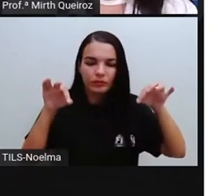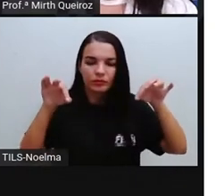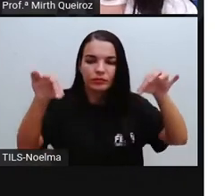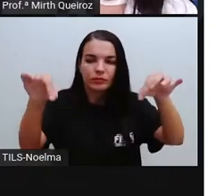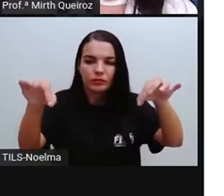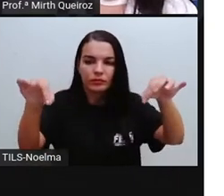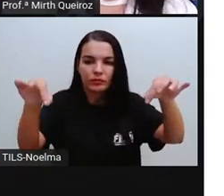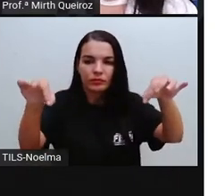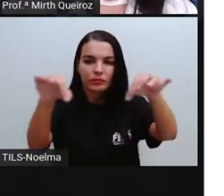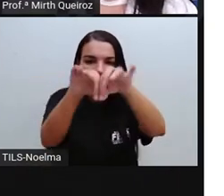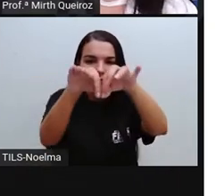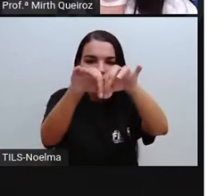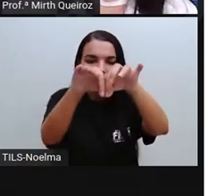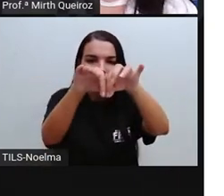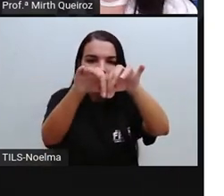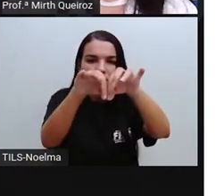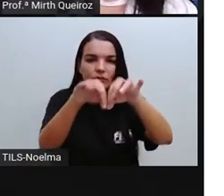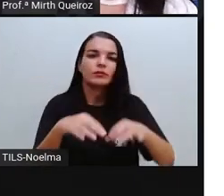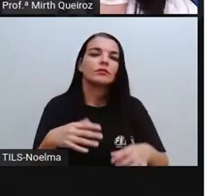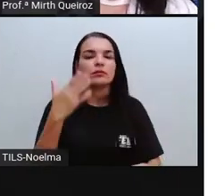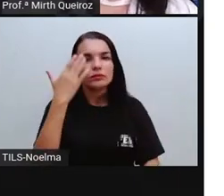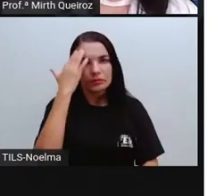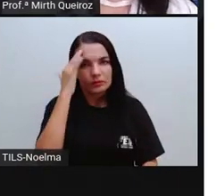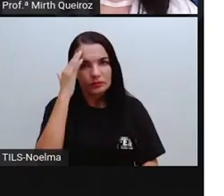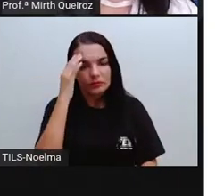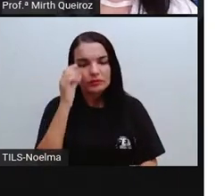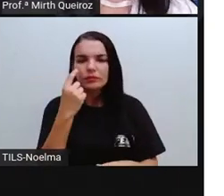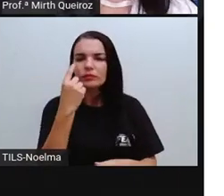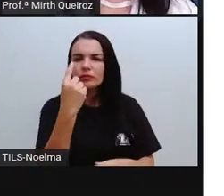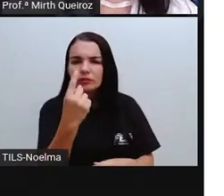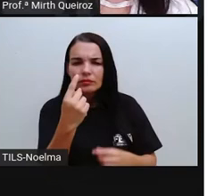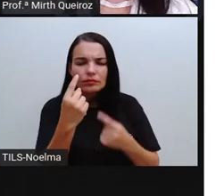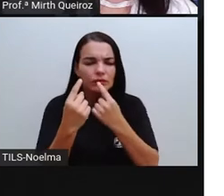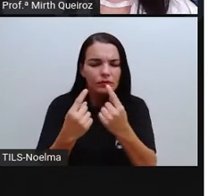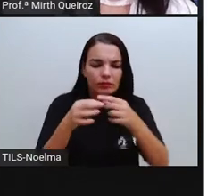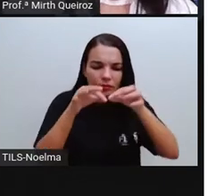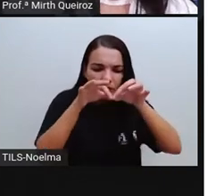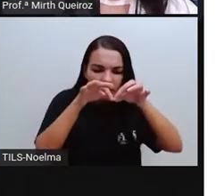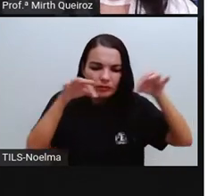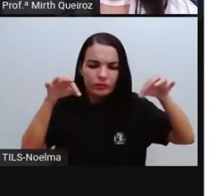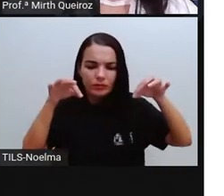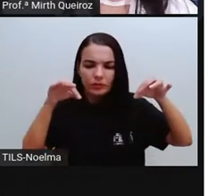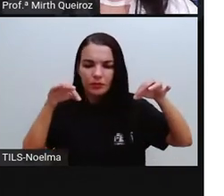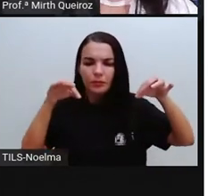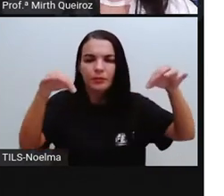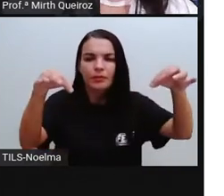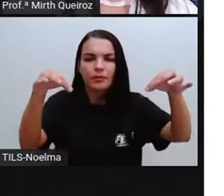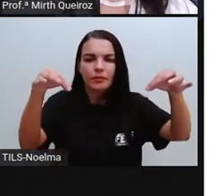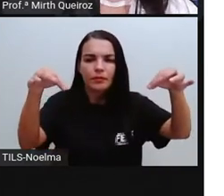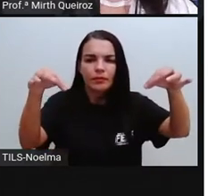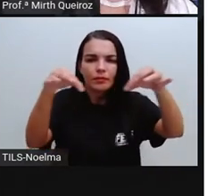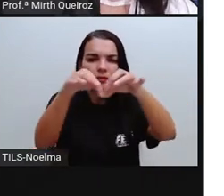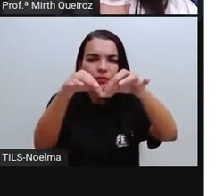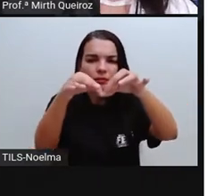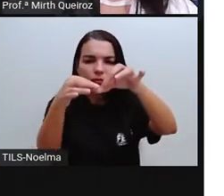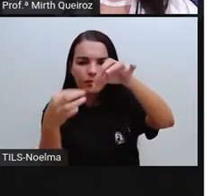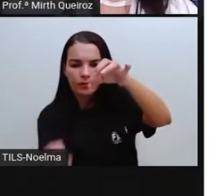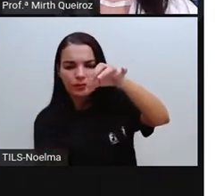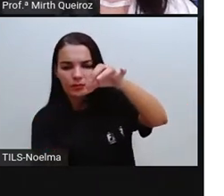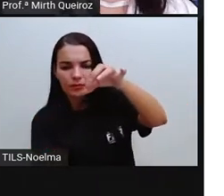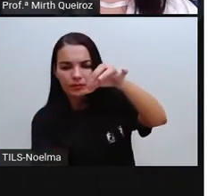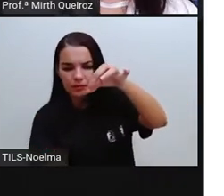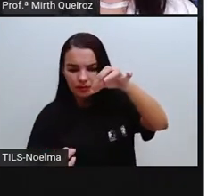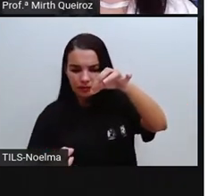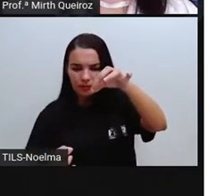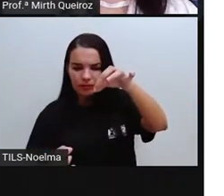não. Só para vocês entenderem o que é aresta. Cada tracinho que a gente utiliza aí para fazer essa